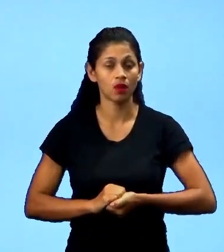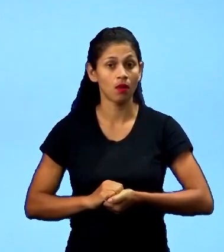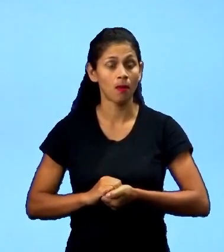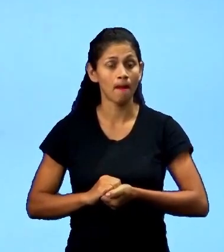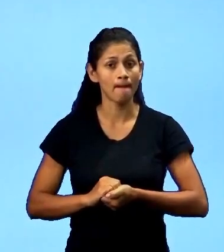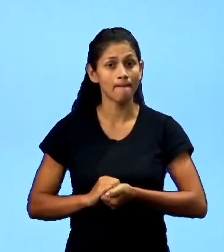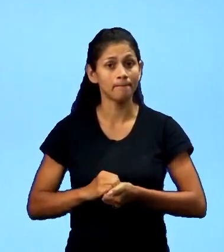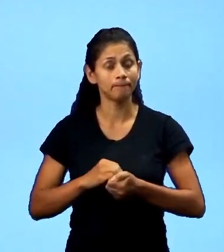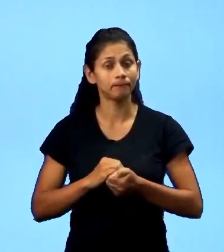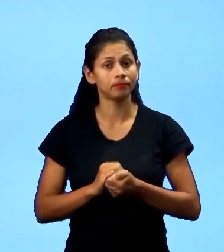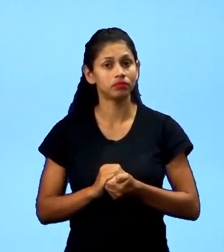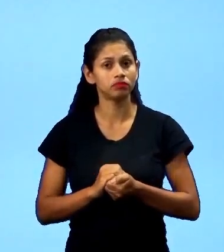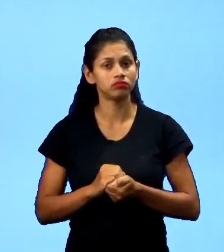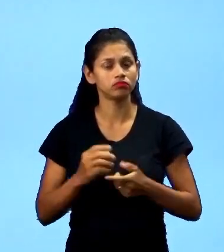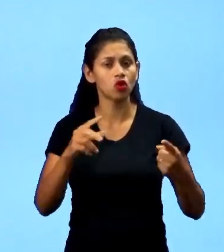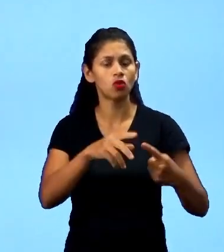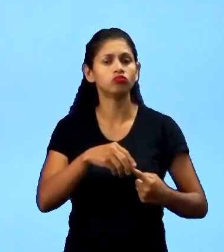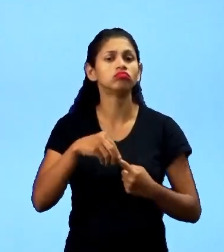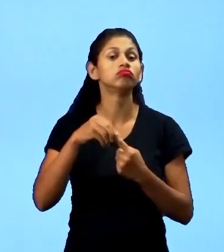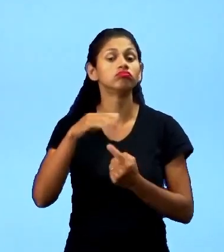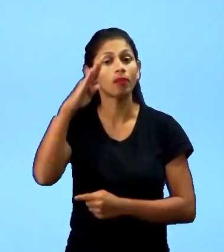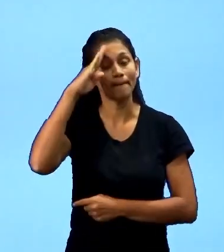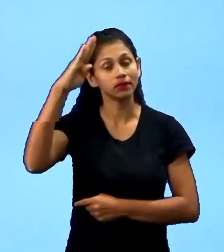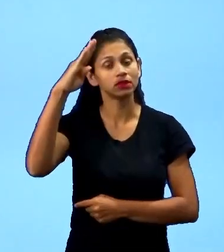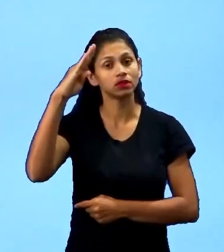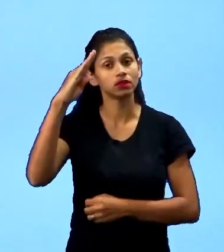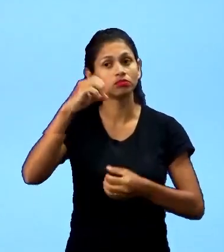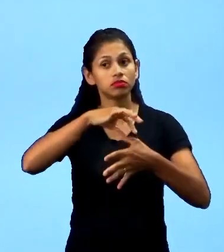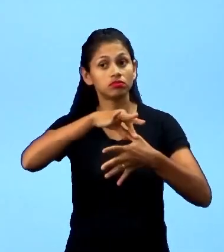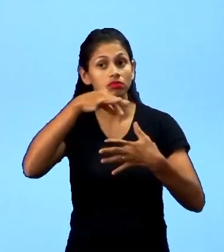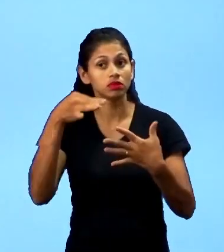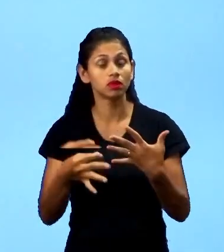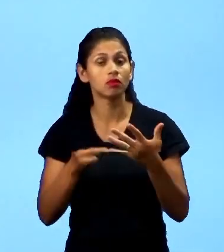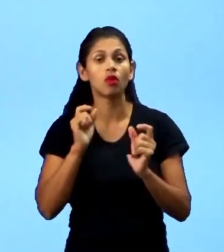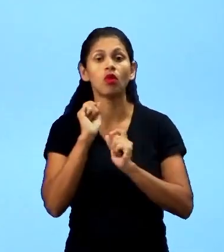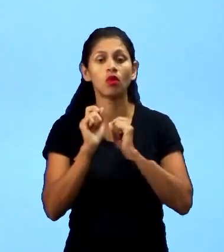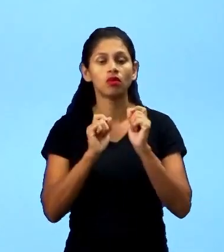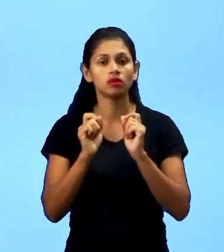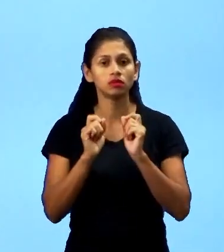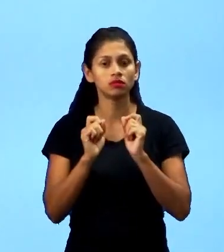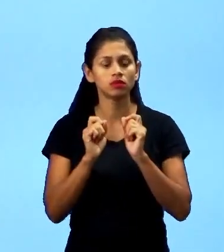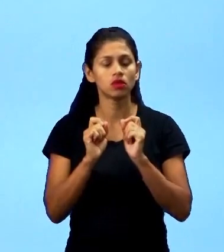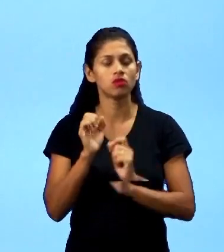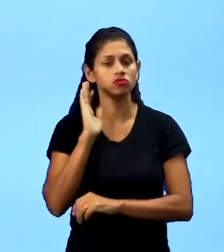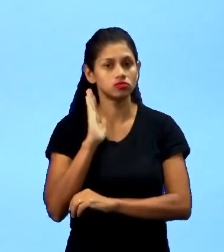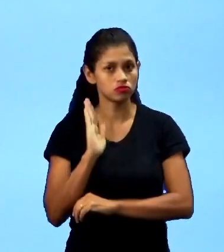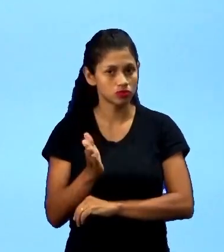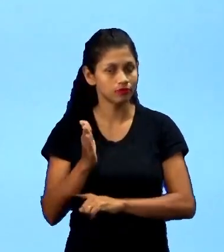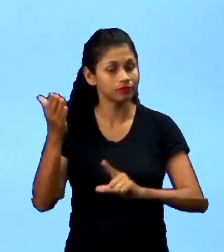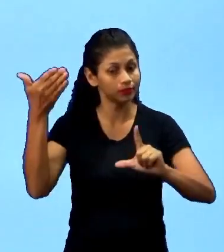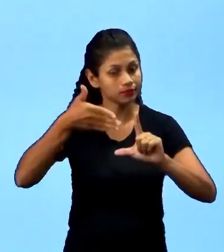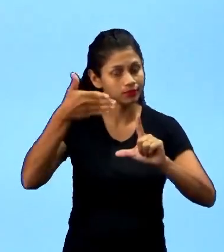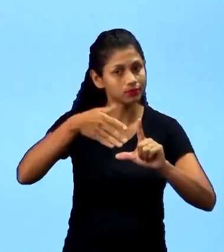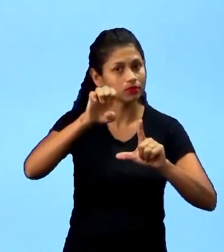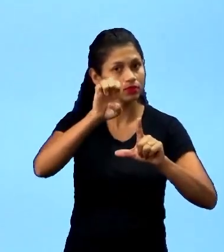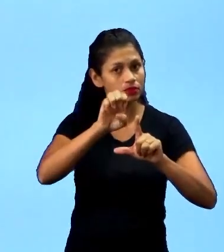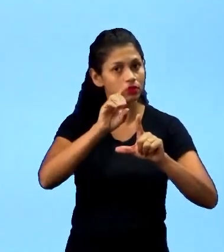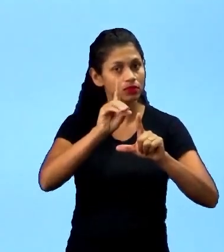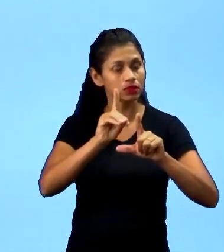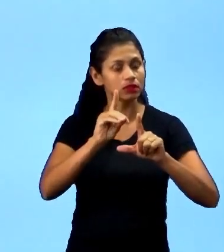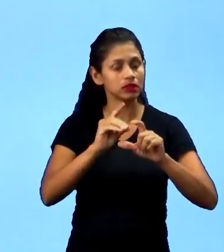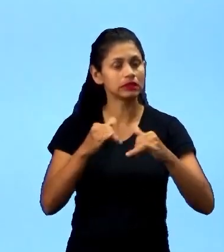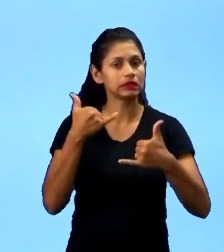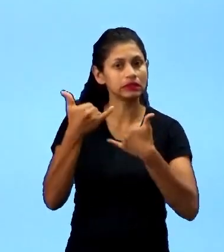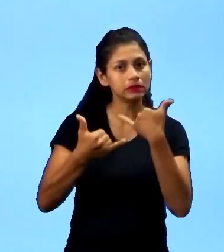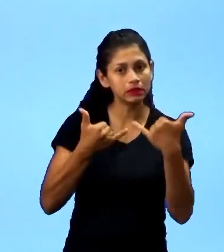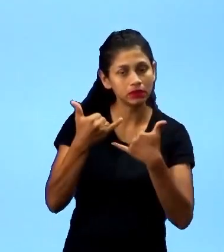principais elementos. Eu já apresentei para vocês um pouco sobre os jogos, sobre as brincadeiras, se não lembra, acessa a plataforma Eduque, mas de forma